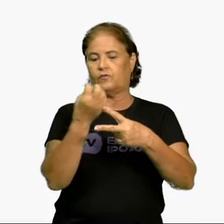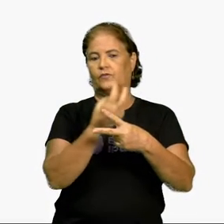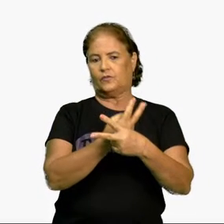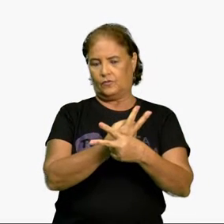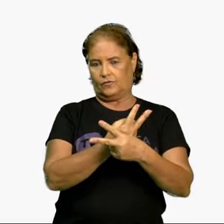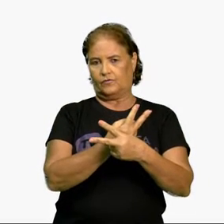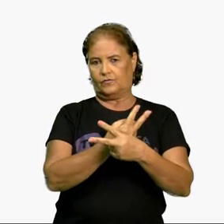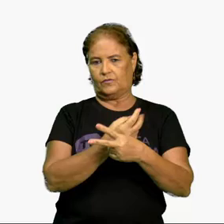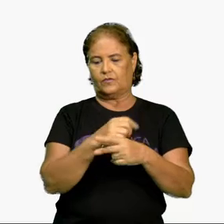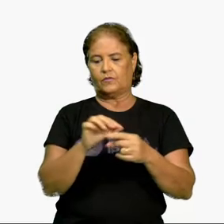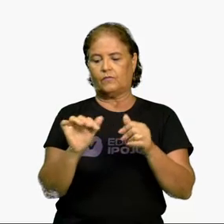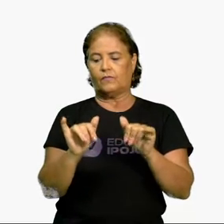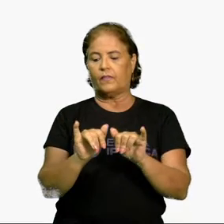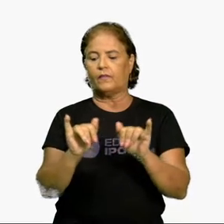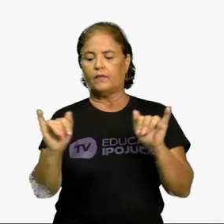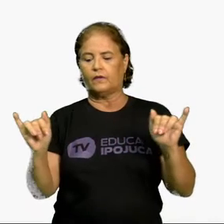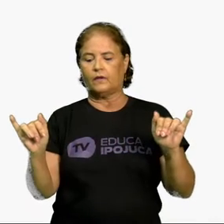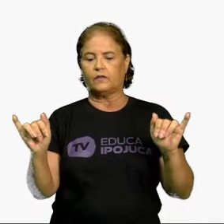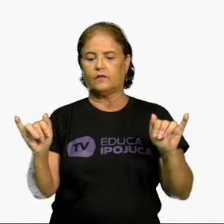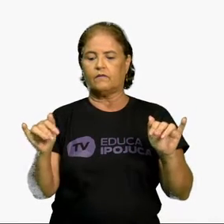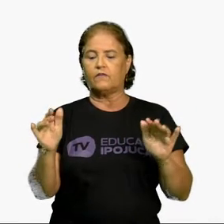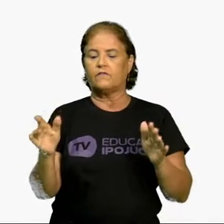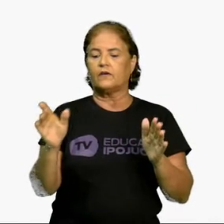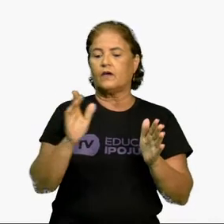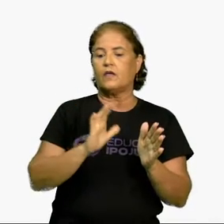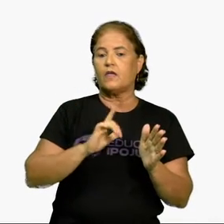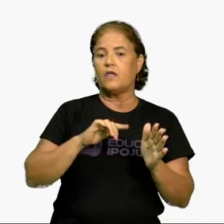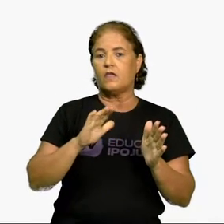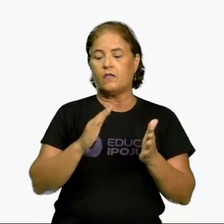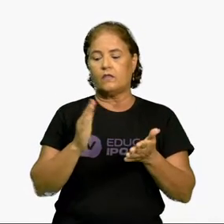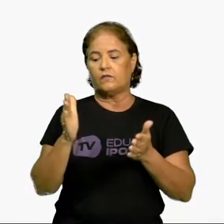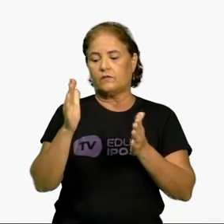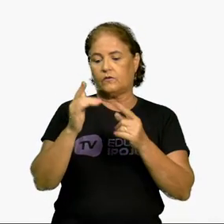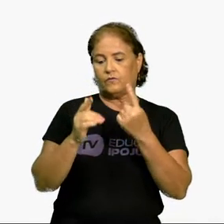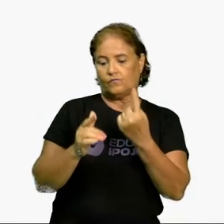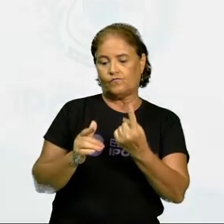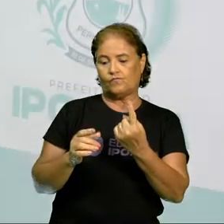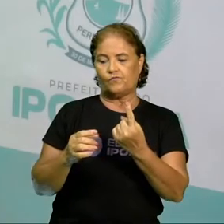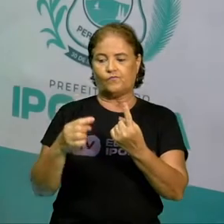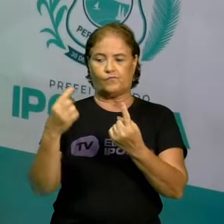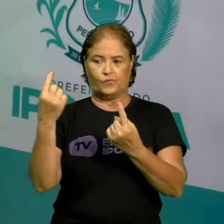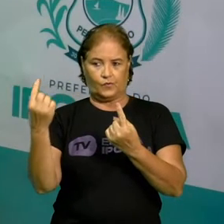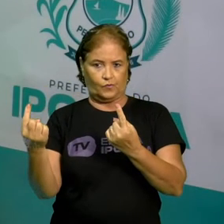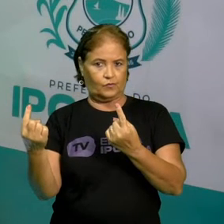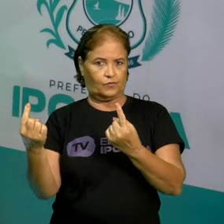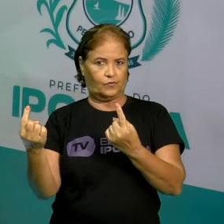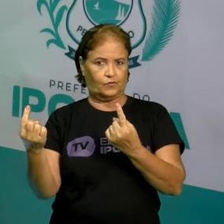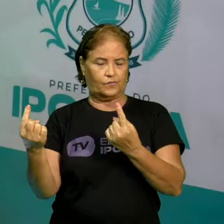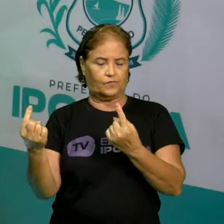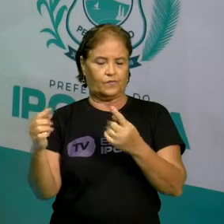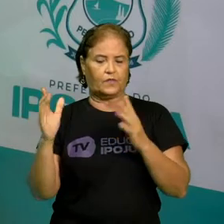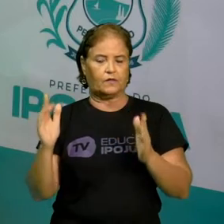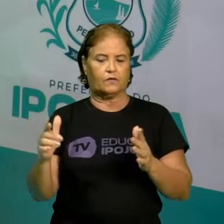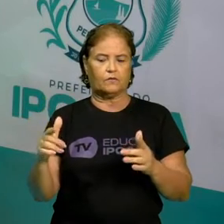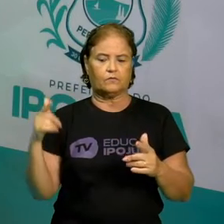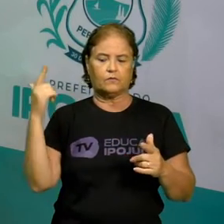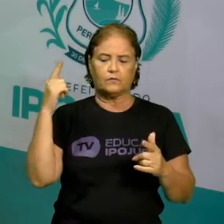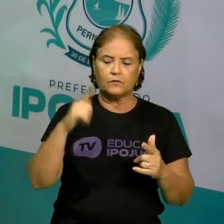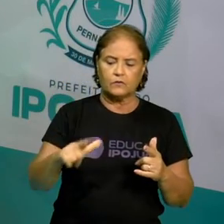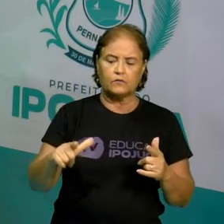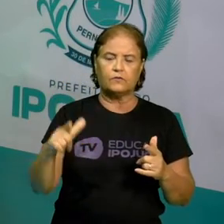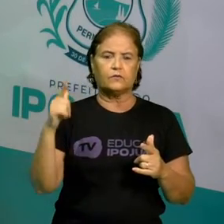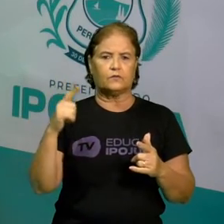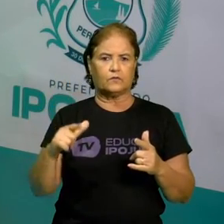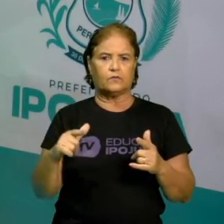e 2. Só que agora eu preciso descobrir as casas decimais. Vamos fazer por tentativas. Eu fiz uma